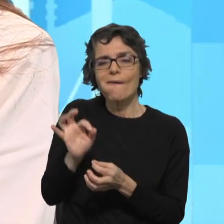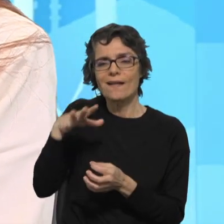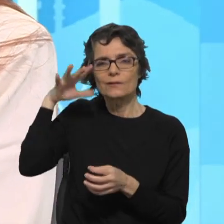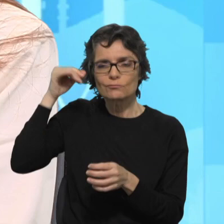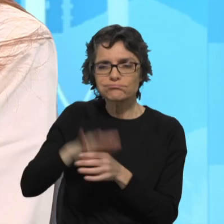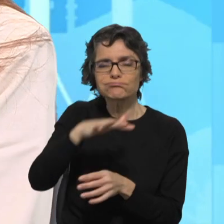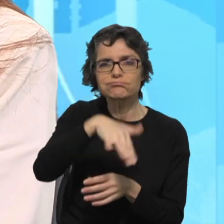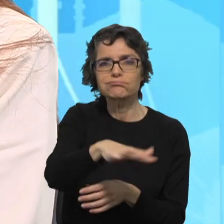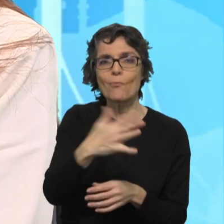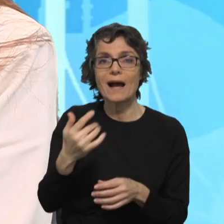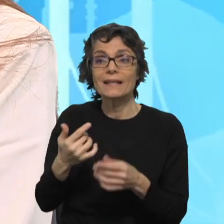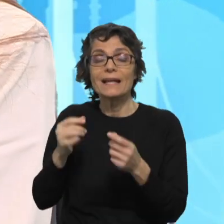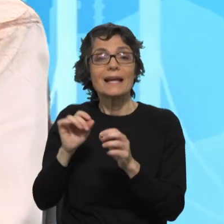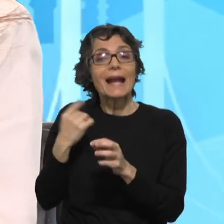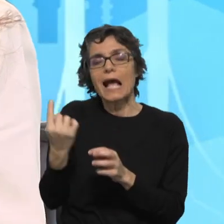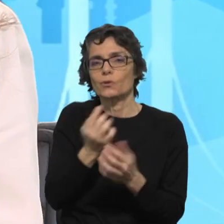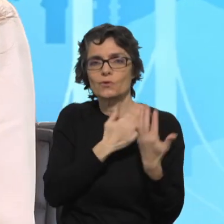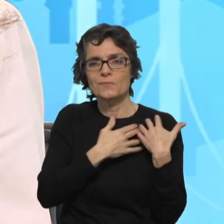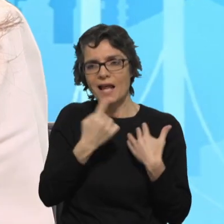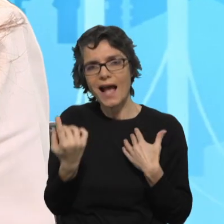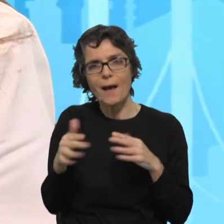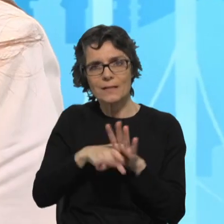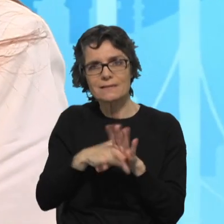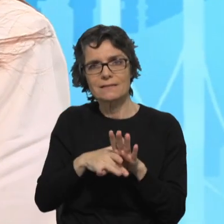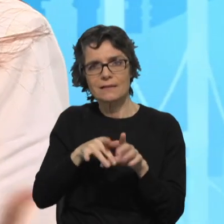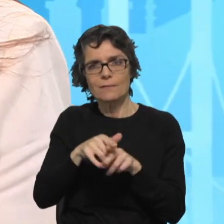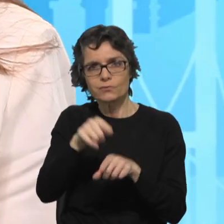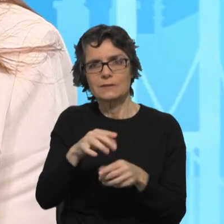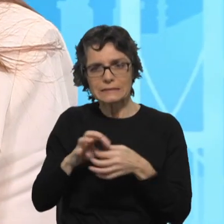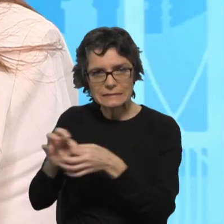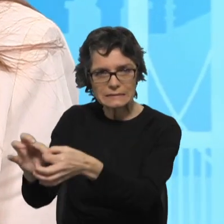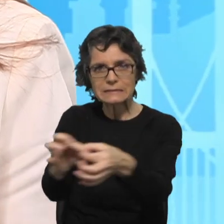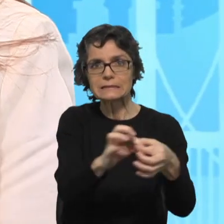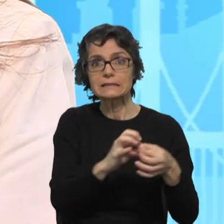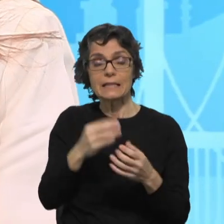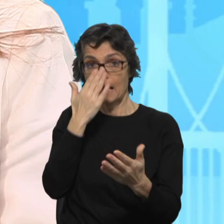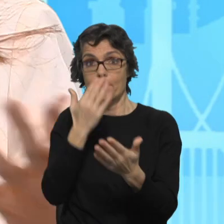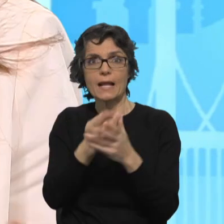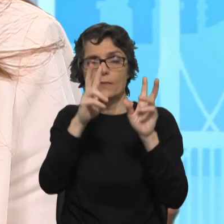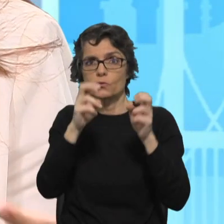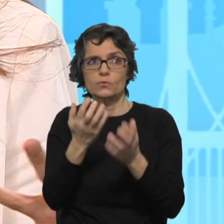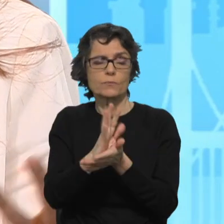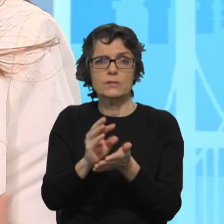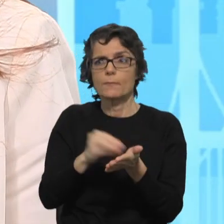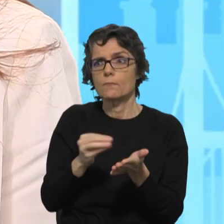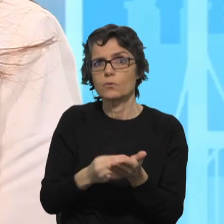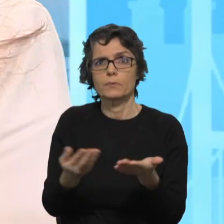Portanto, não podemos deixar de dar o nosso contributo, até perante um tema como a pobreza, que às vezes parece um tema